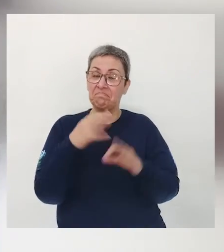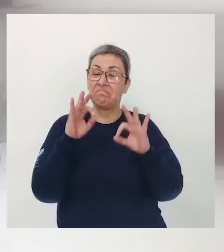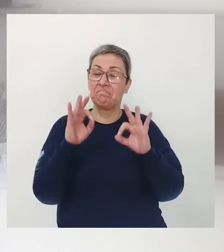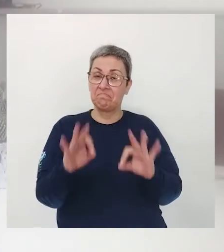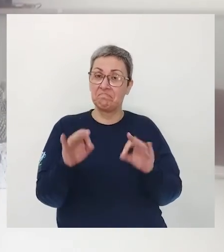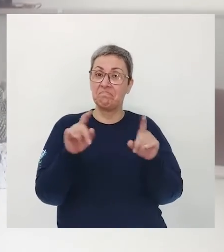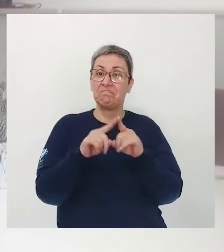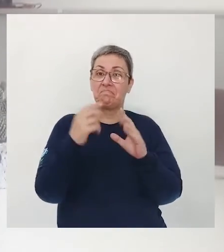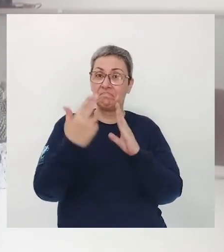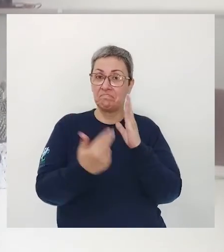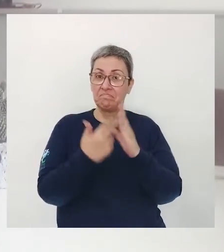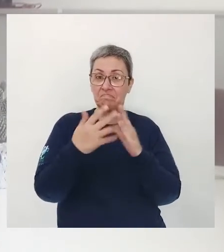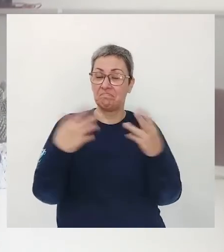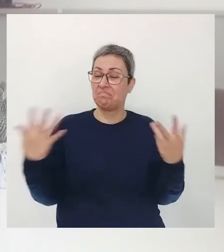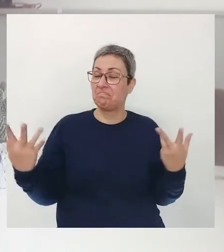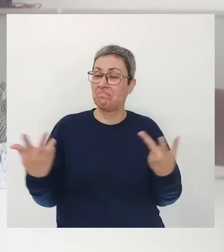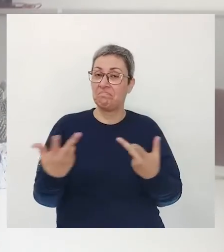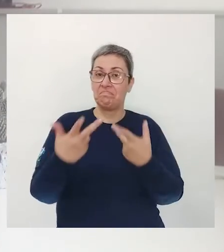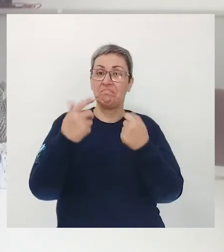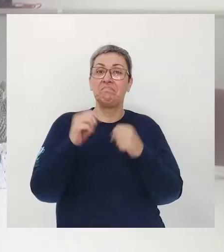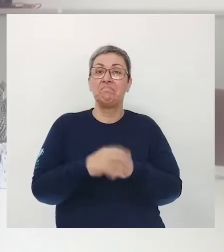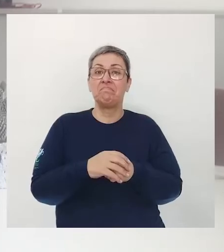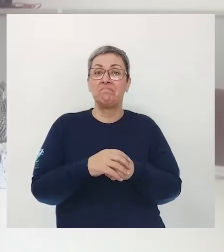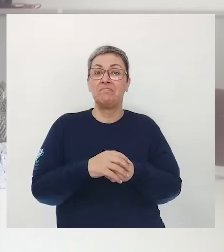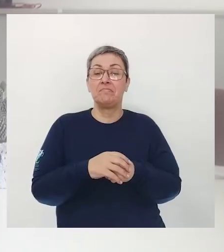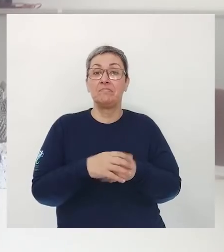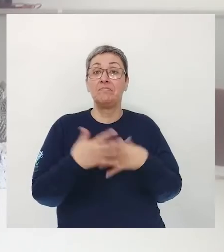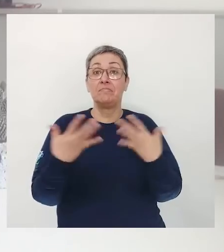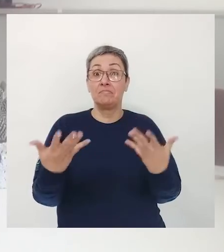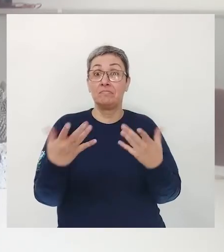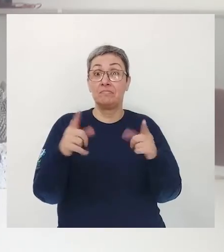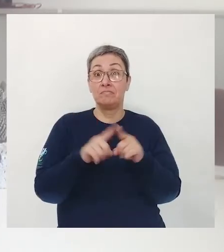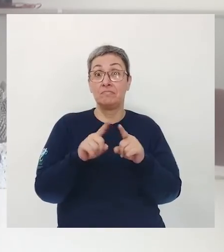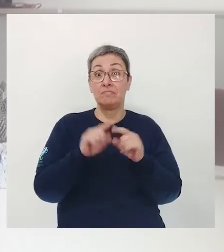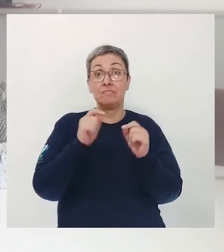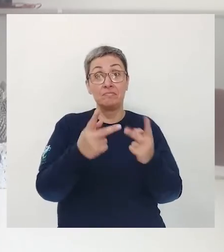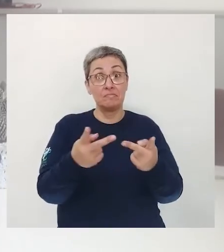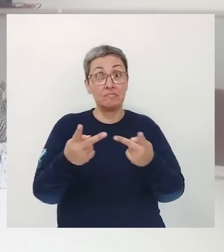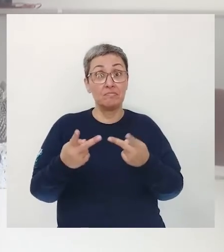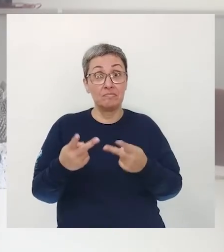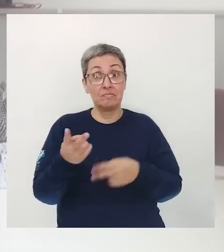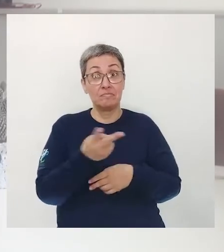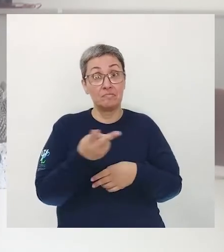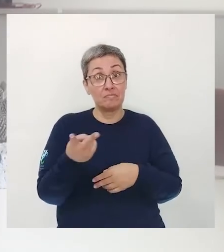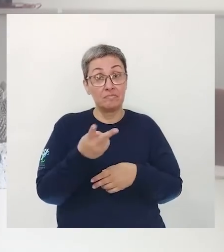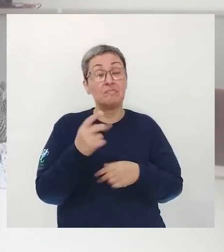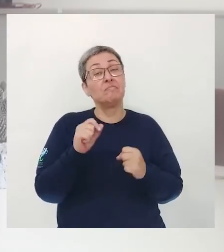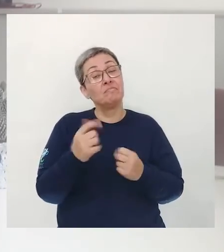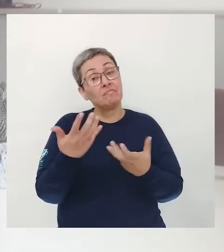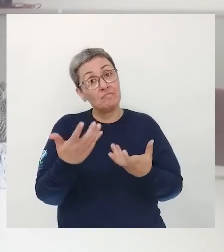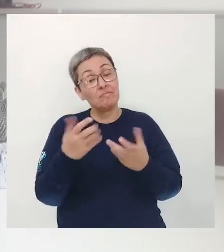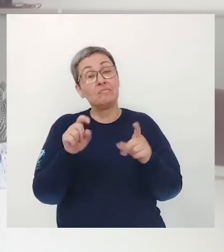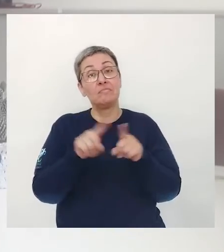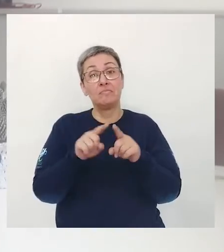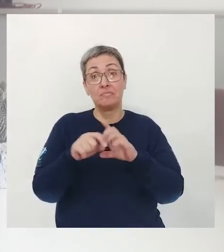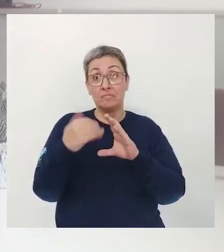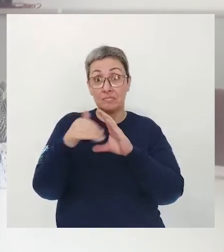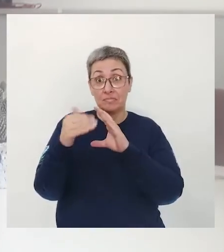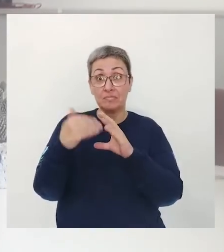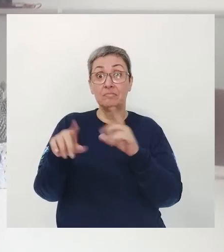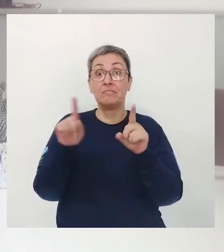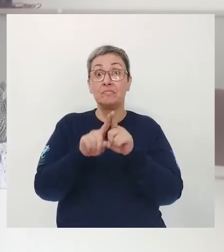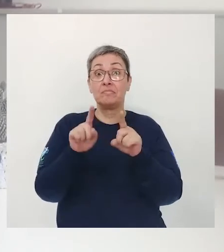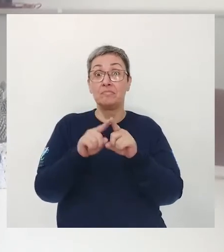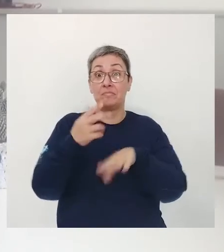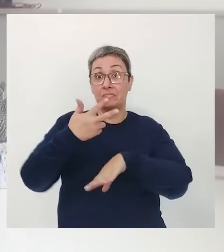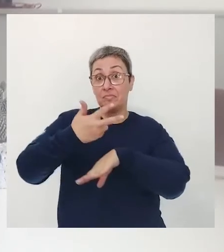É isso mesmo Esses desenhos Estão fantásticos E aí Até convido Vocês duas Quando quiserem Podem enviar